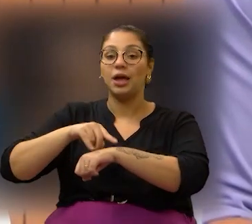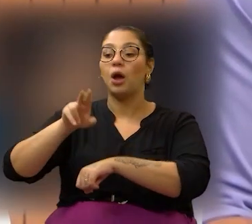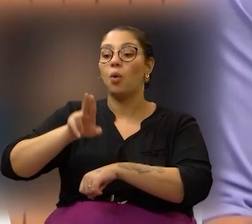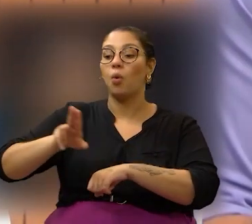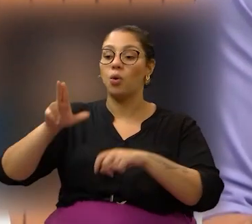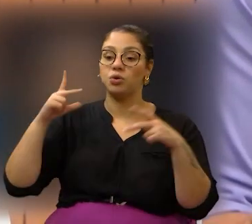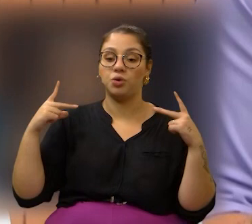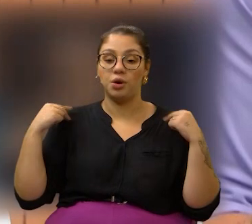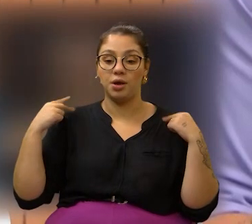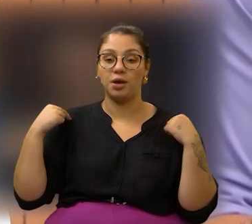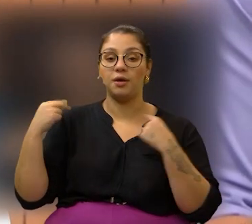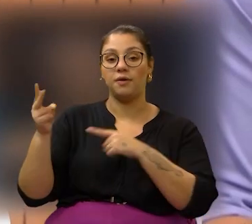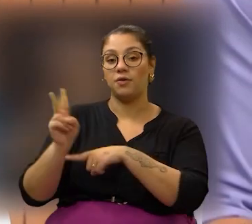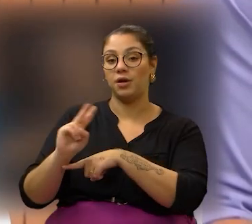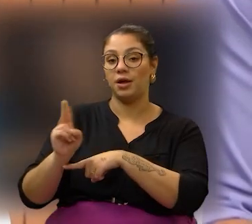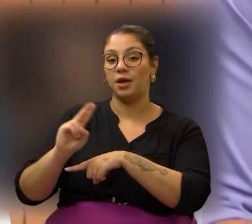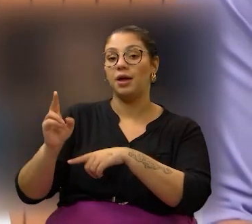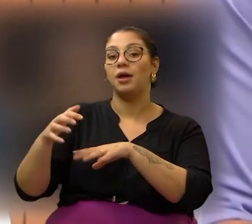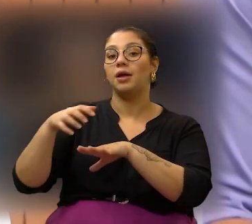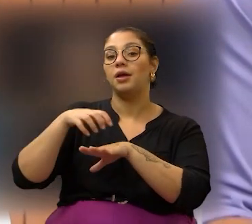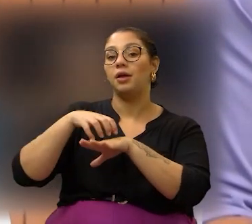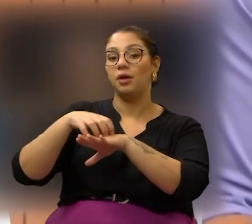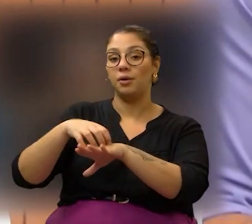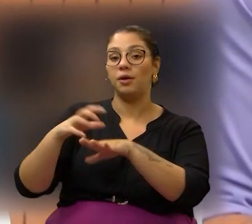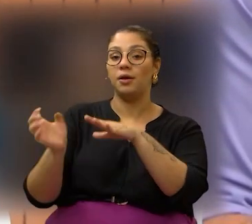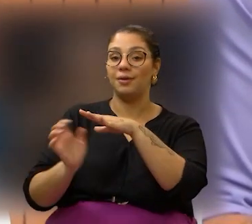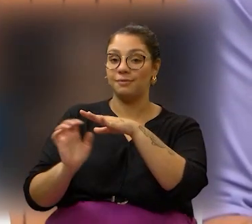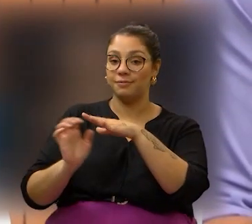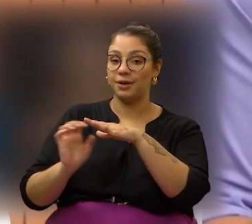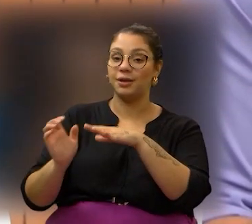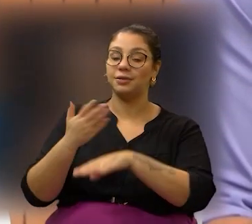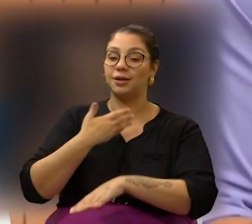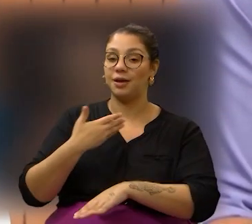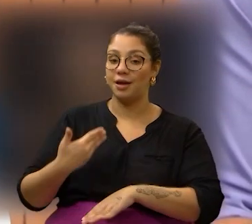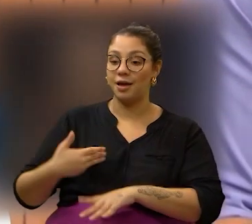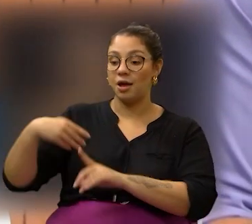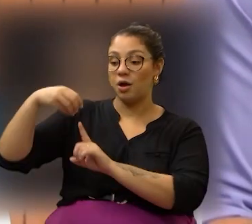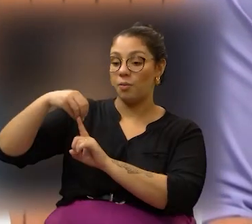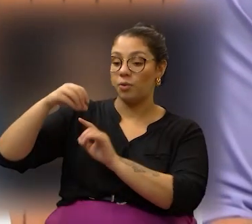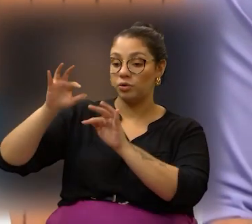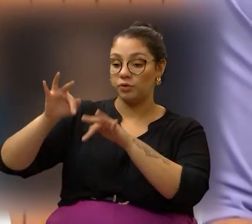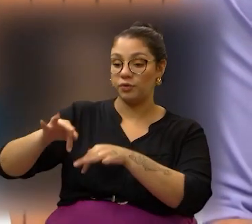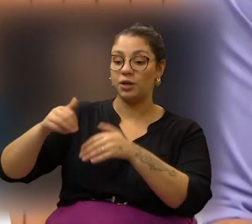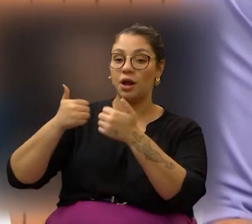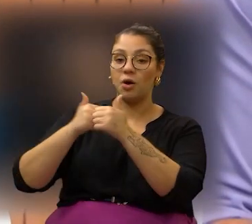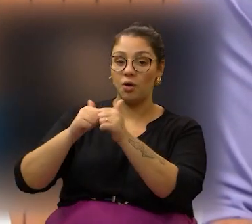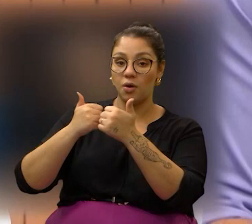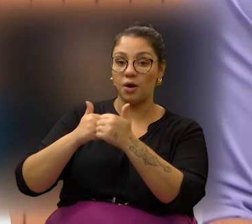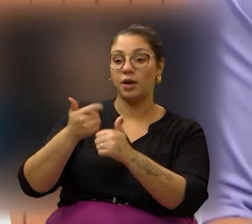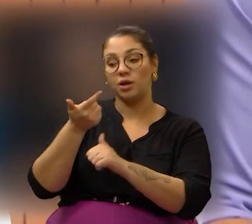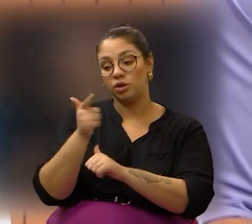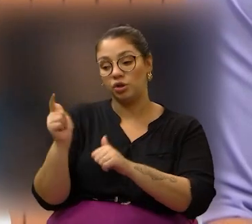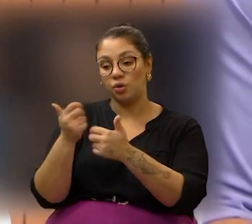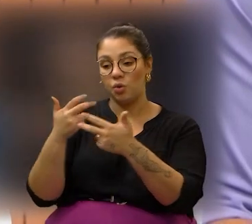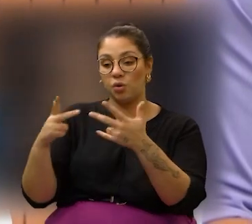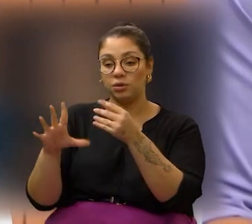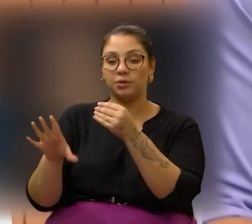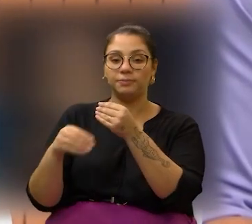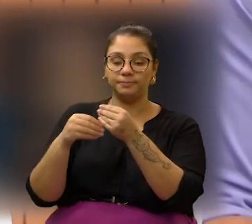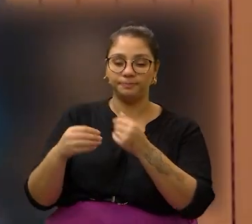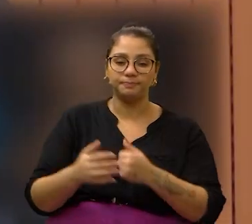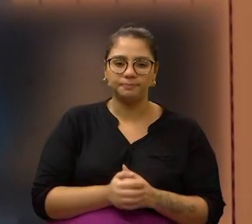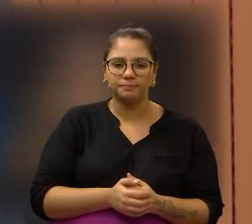banheiros de uso de motoristas fiscais da empresa de transporte coletivo municipal nos pontos finais de ônibus e linha e da outra